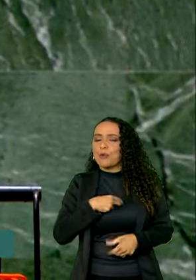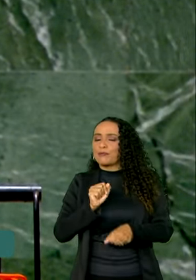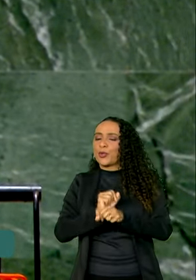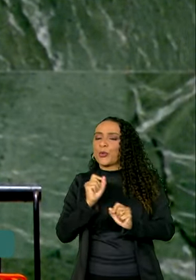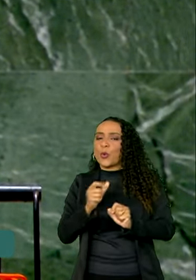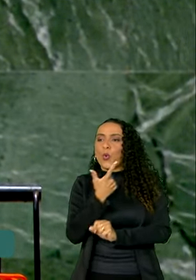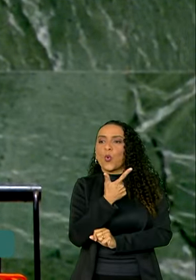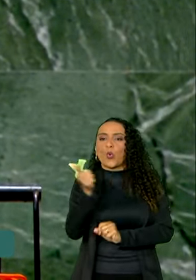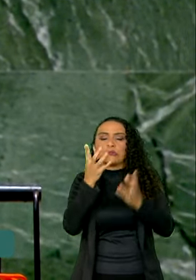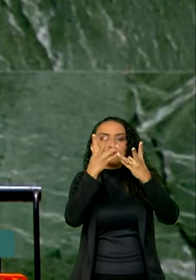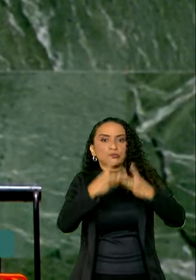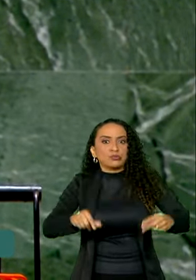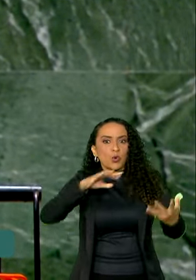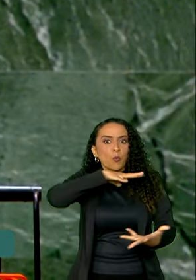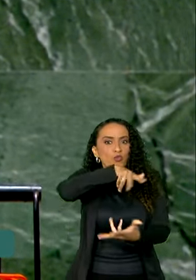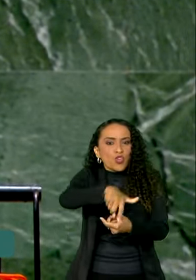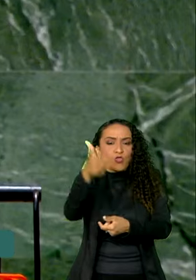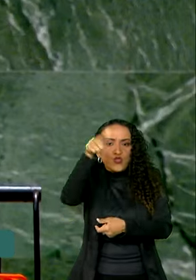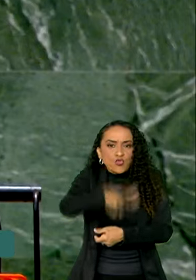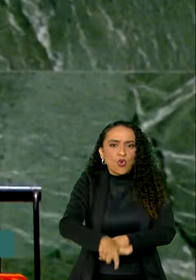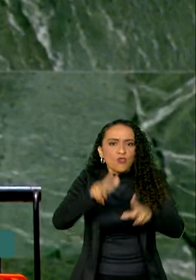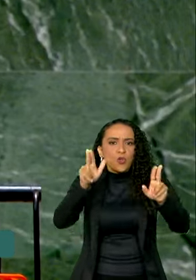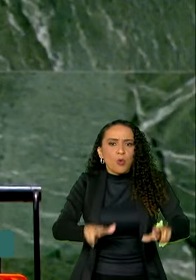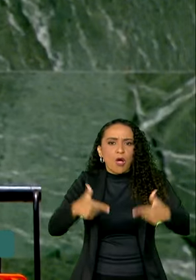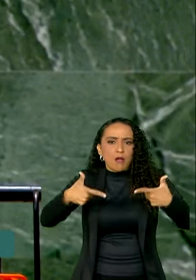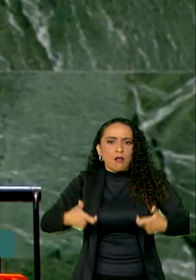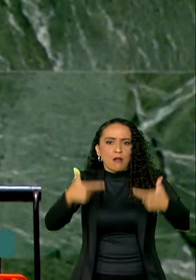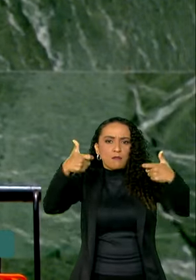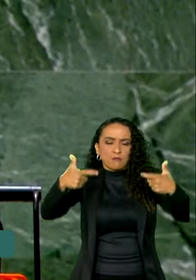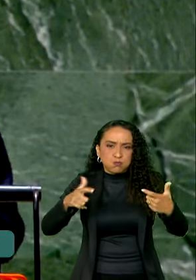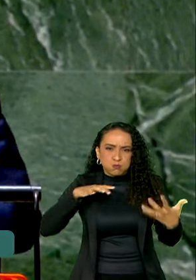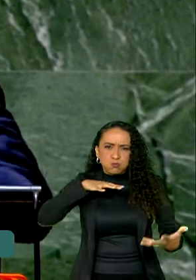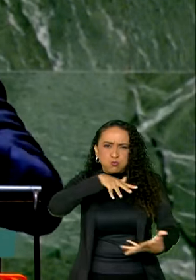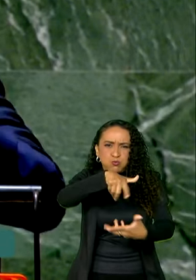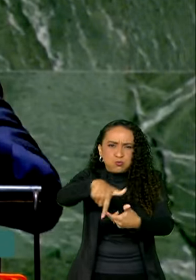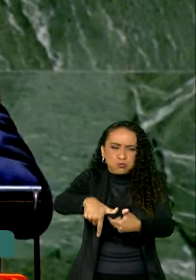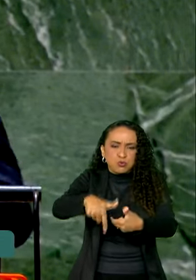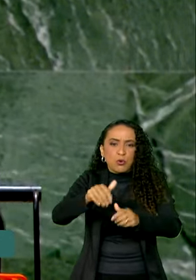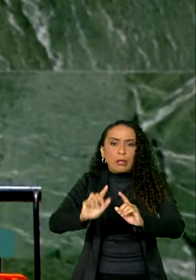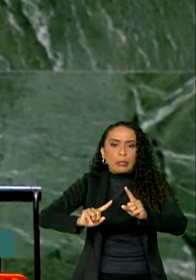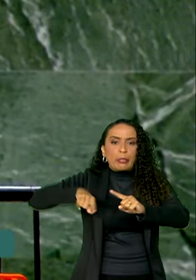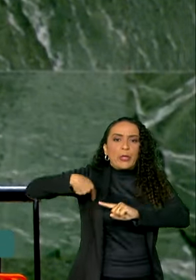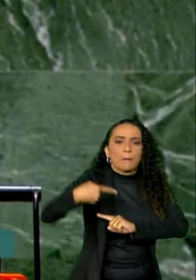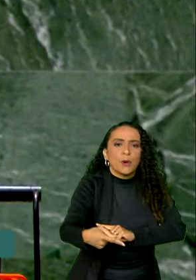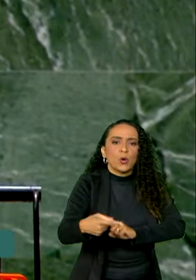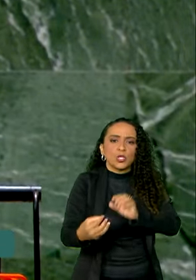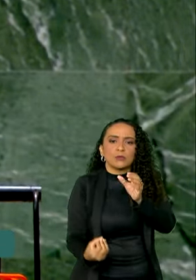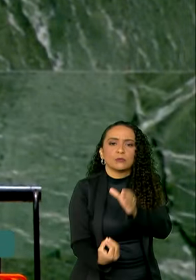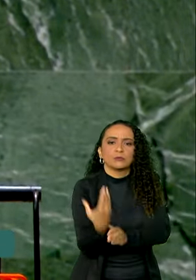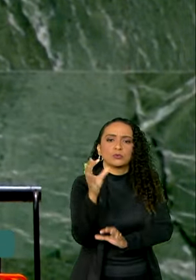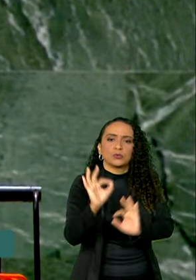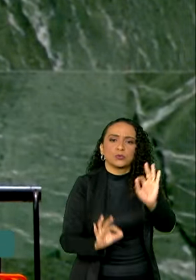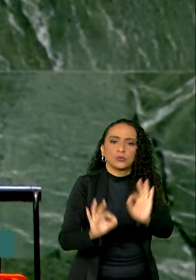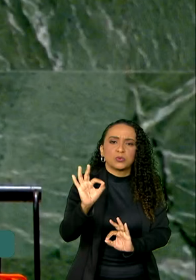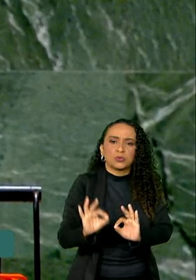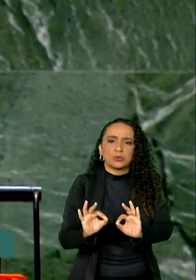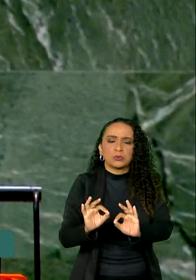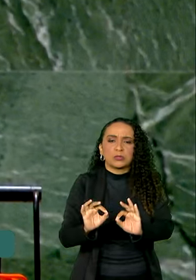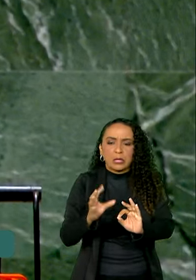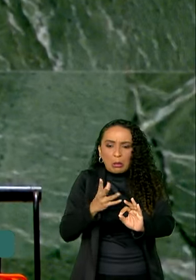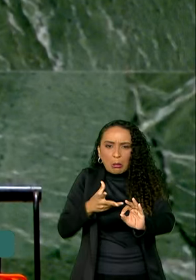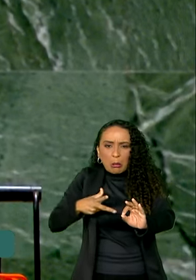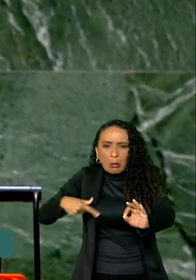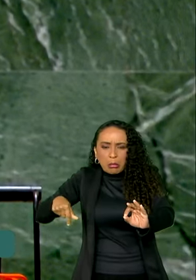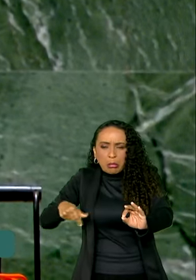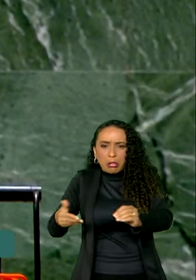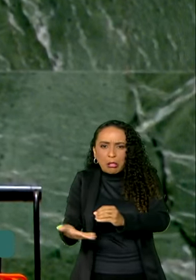por outra tragédia mundial, como a Segunda Grande Guerra, para só então construir sobre seus escombros uma